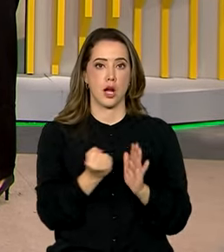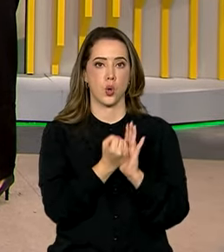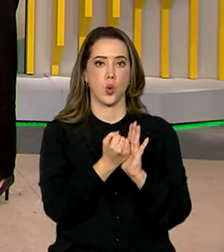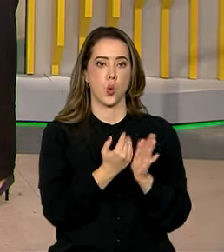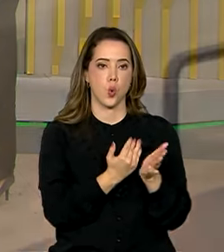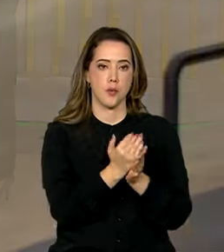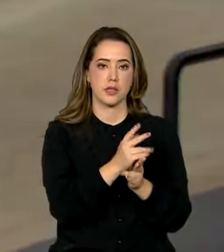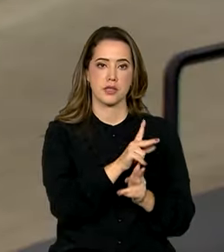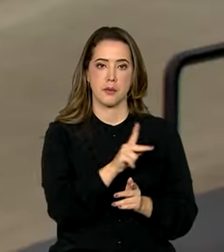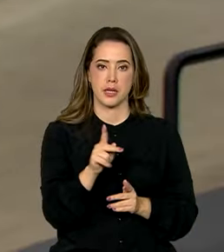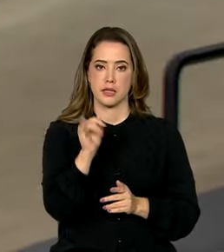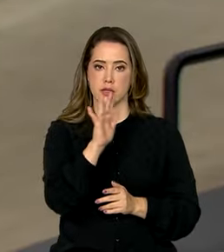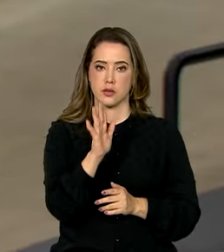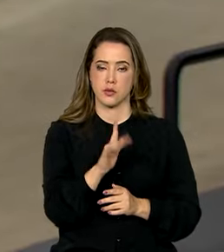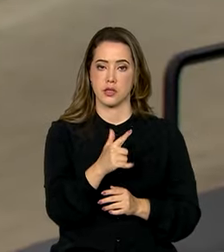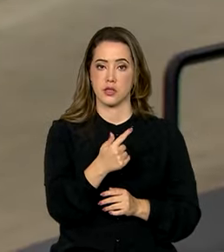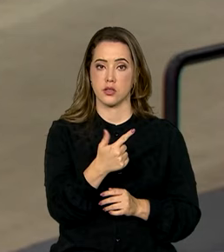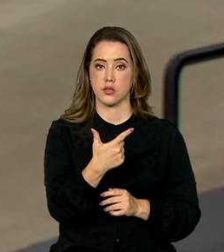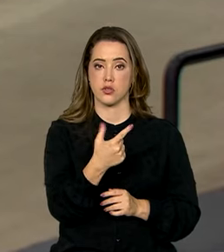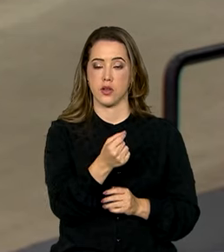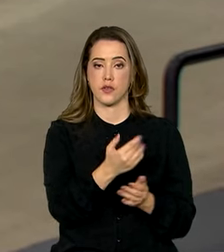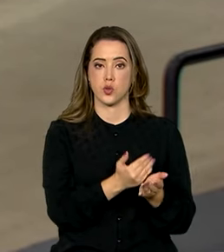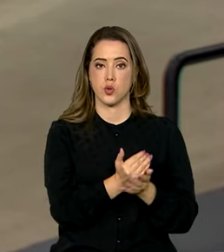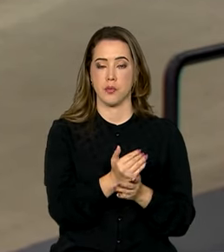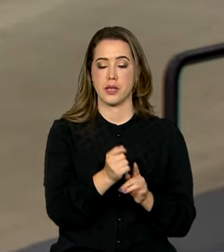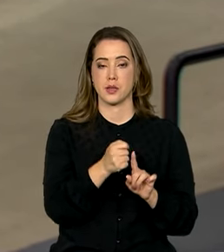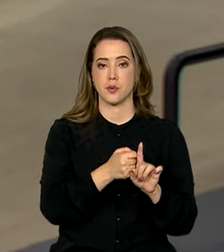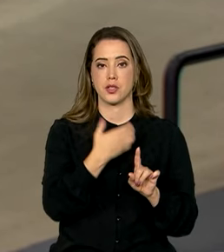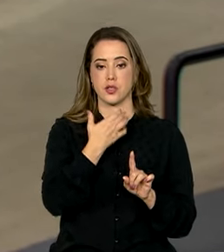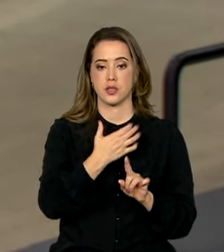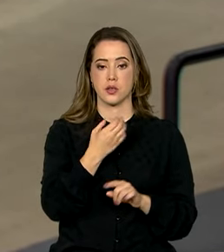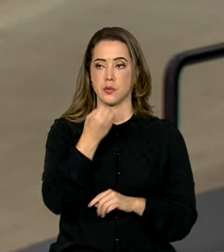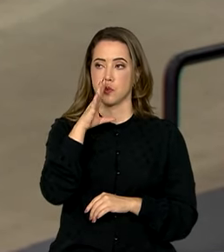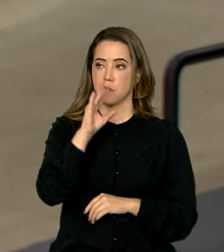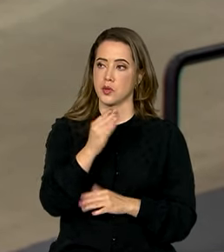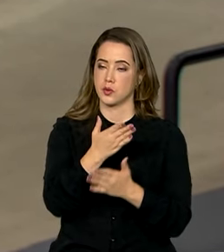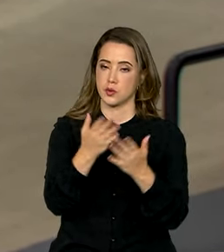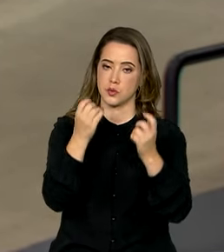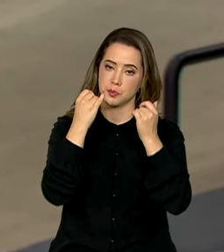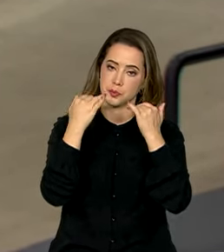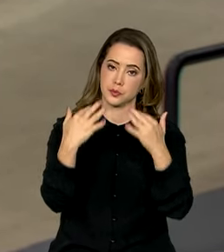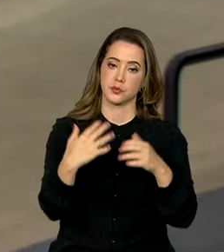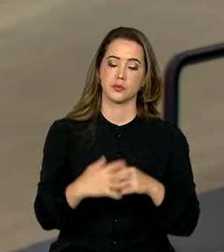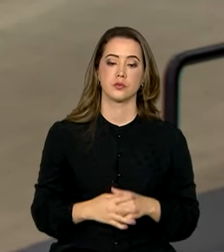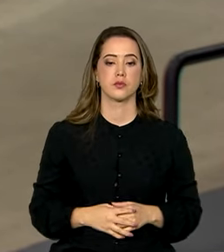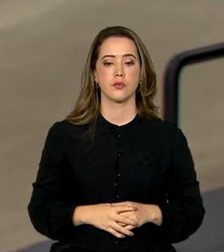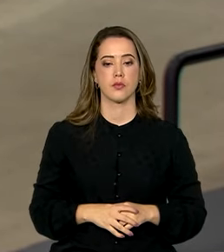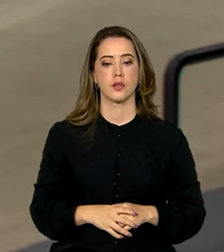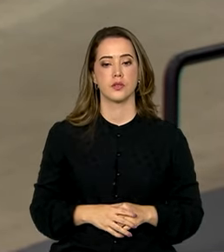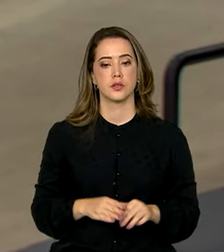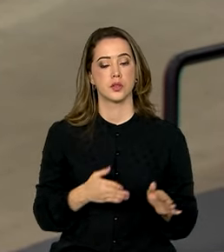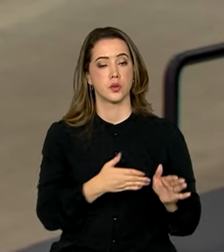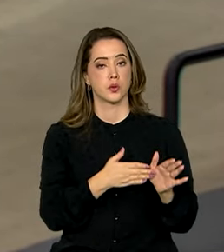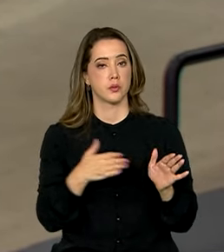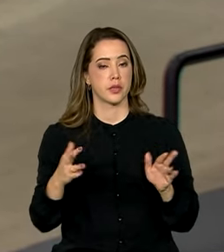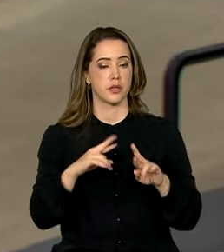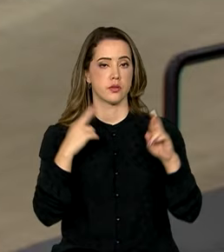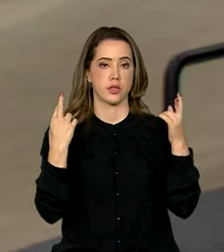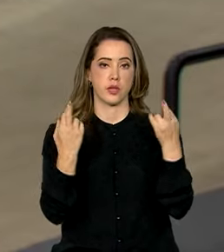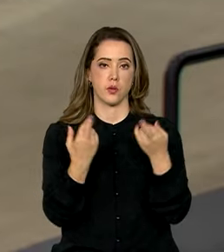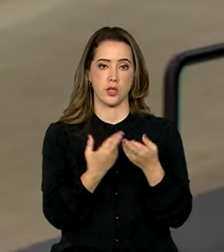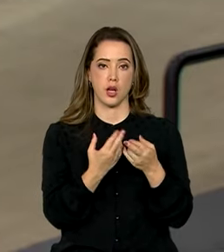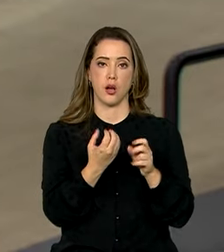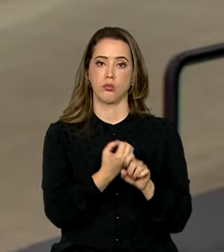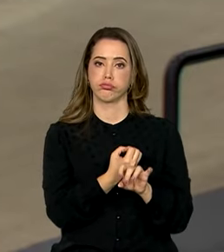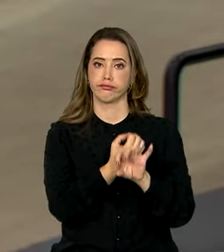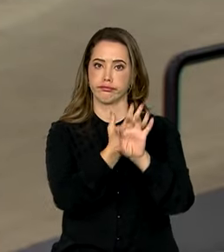no G20, que acontece a partir de dezembro. Boa noite, Ana, Roberto e a você que nos assiste. Durante reunião da cúpula virtual